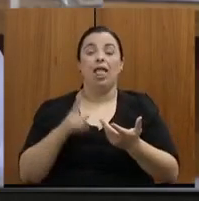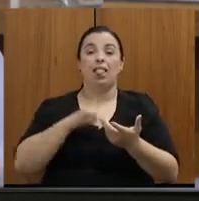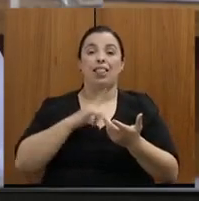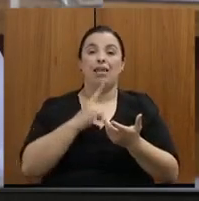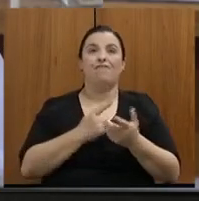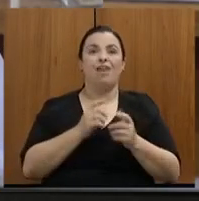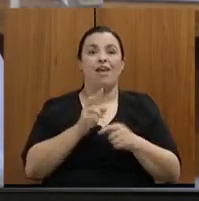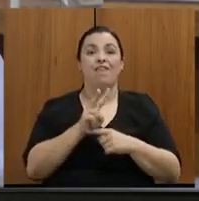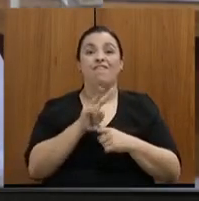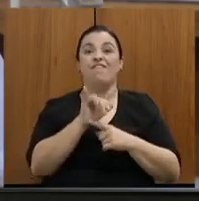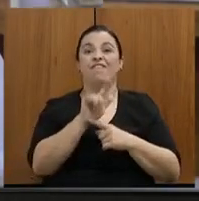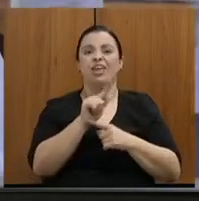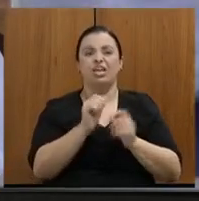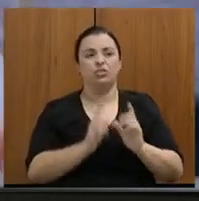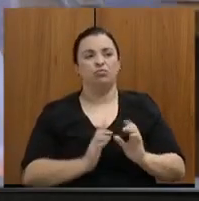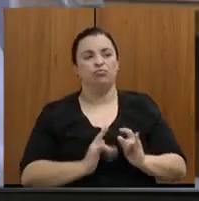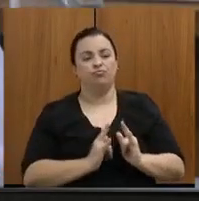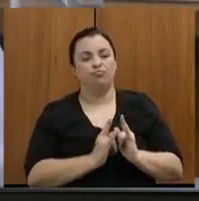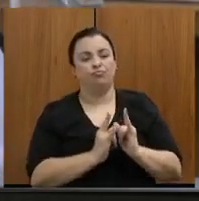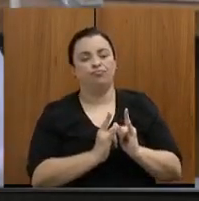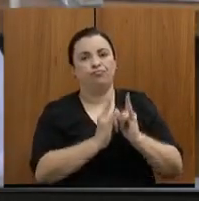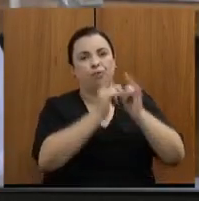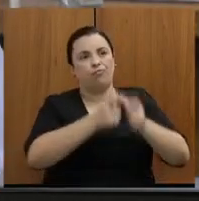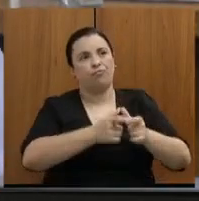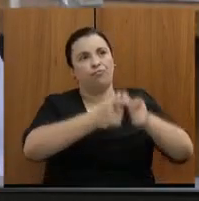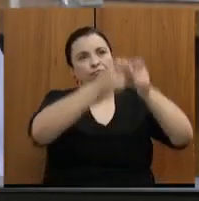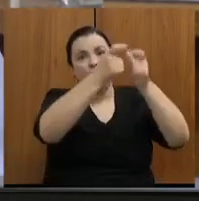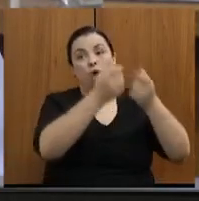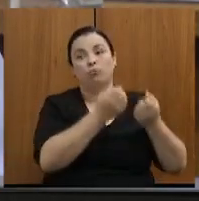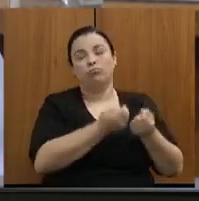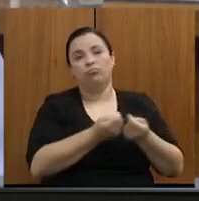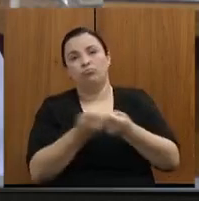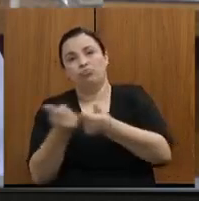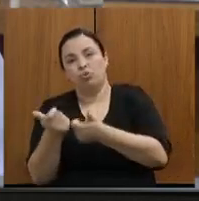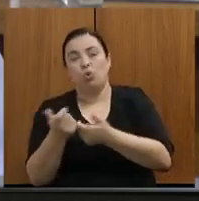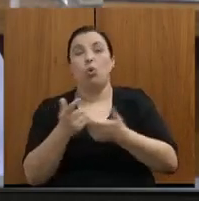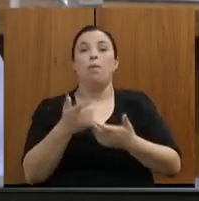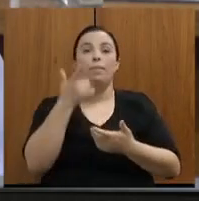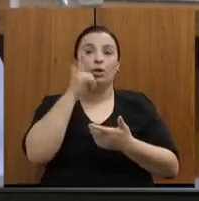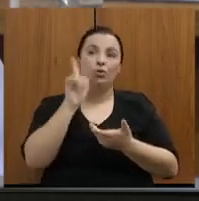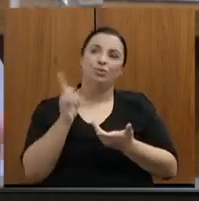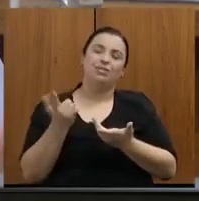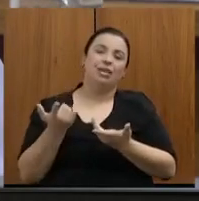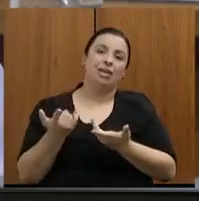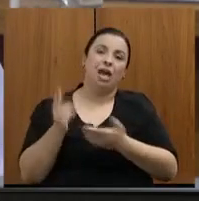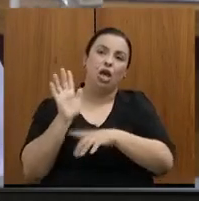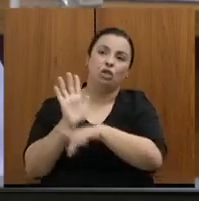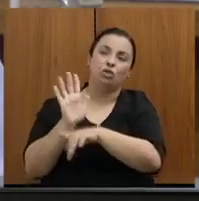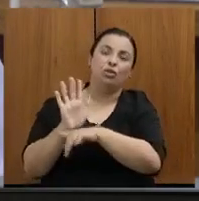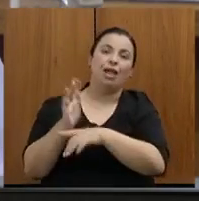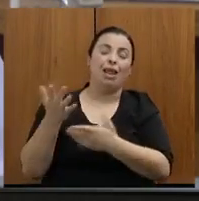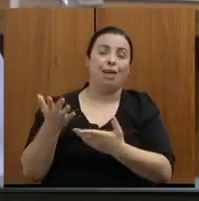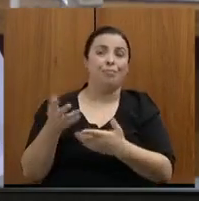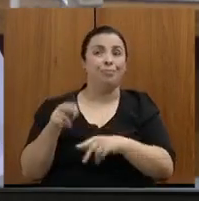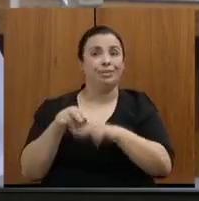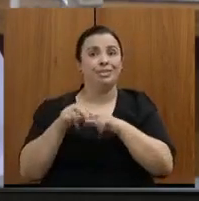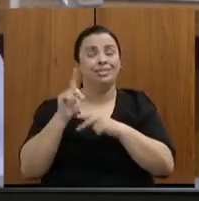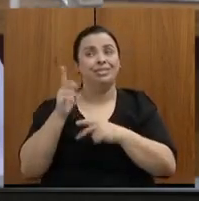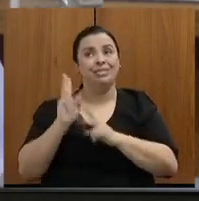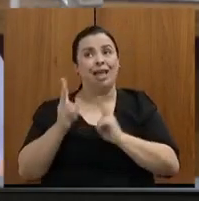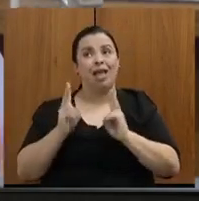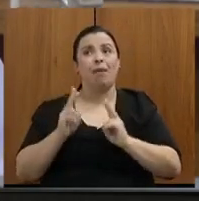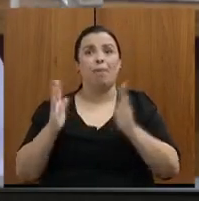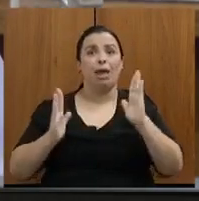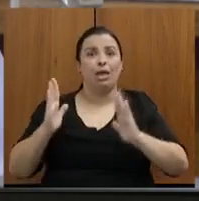prefeituras possam fazer frente a esse caos, na verdade, que se instala sempre que tem chuvas. Então,